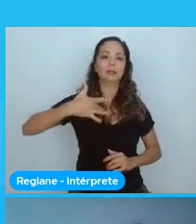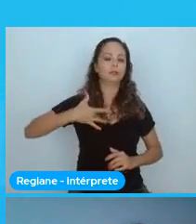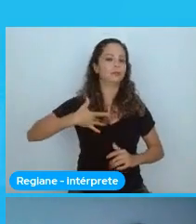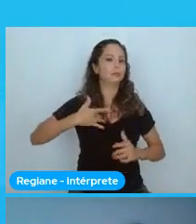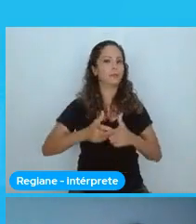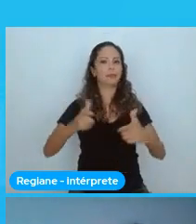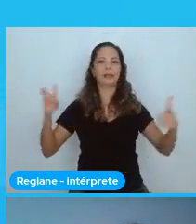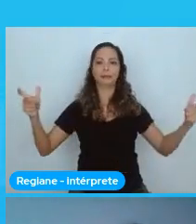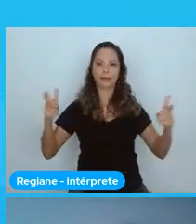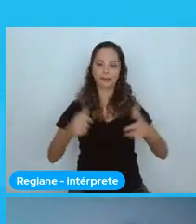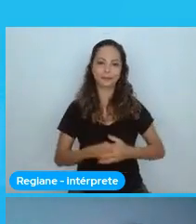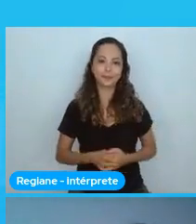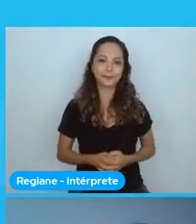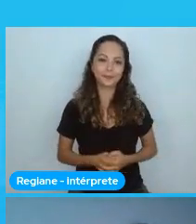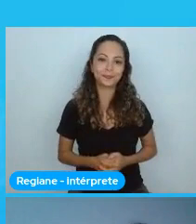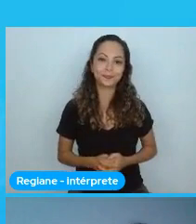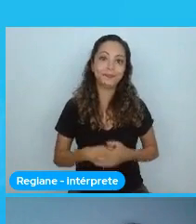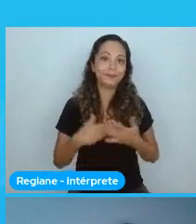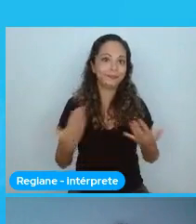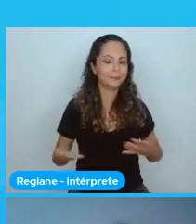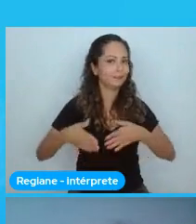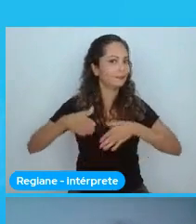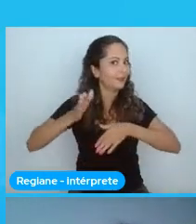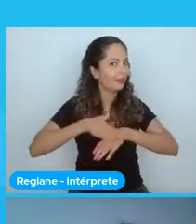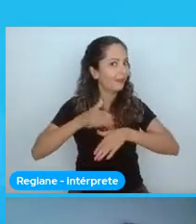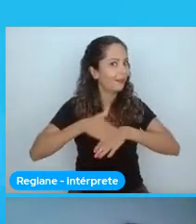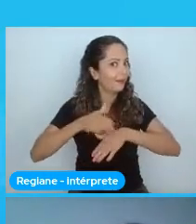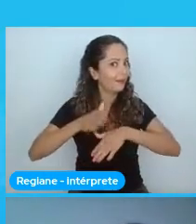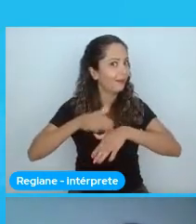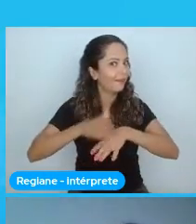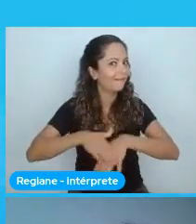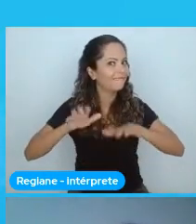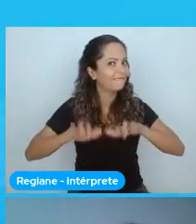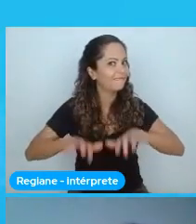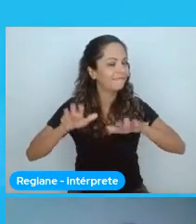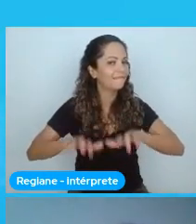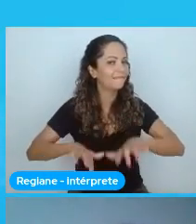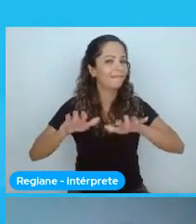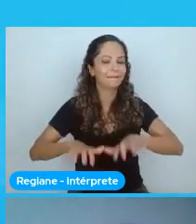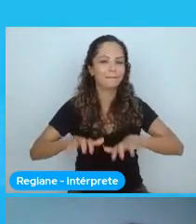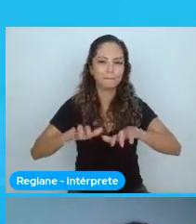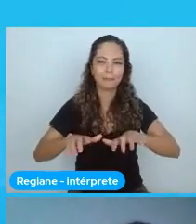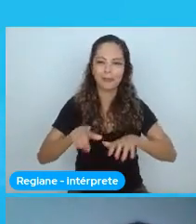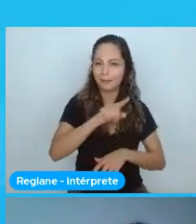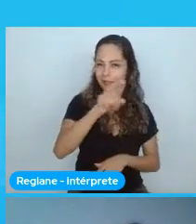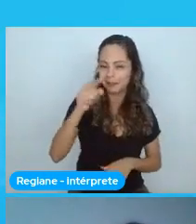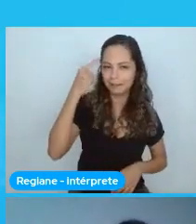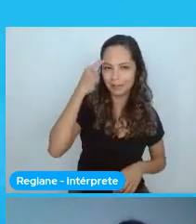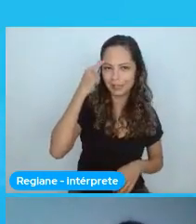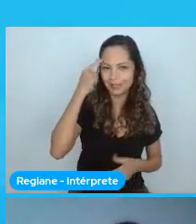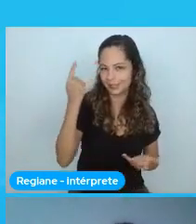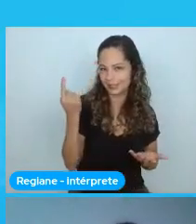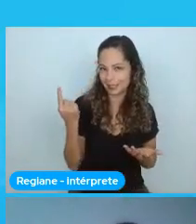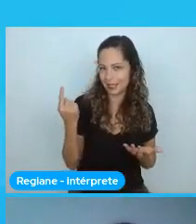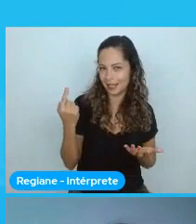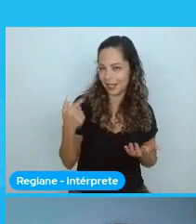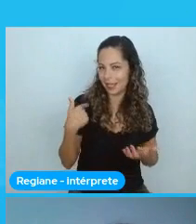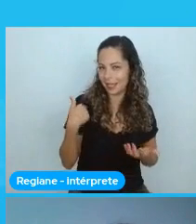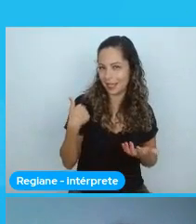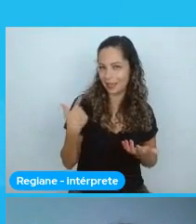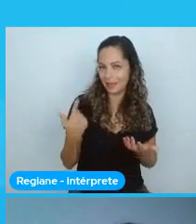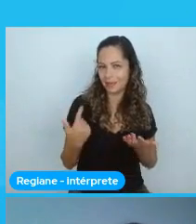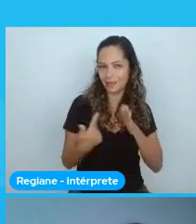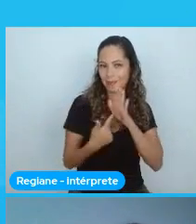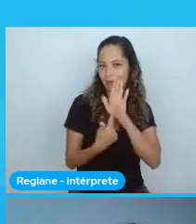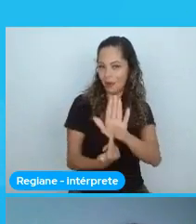mas então, né, mãos à obra, mas vocês acharam que eu, provavelmente, eu iria trazer o mãos à obra,